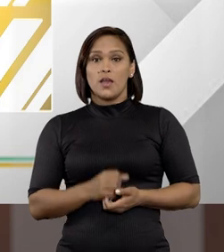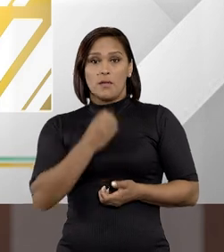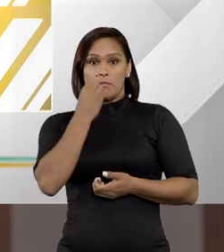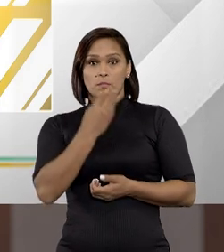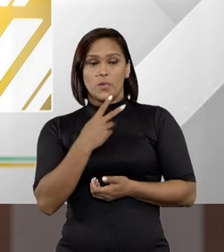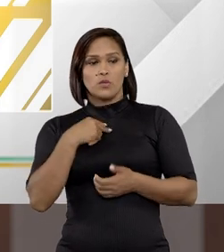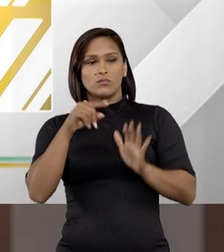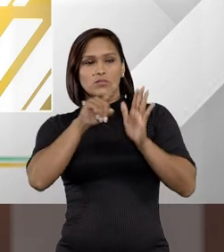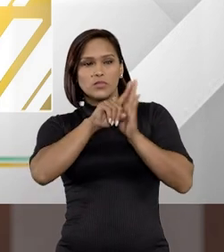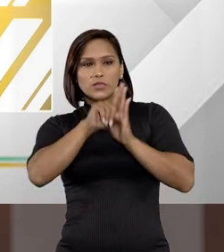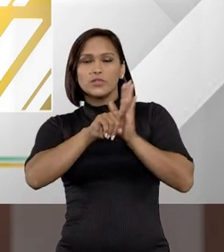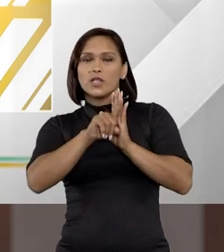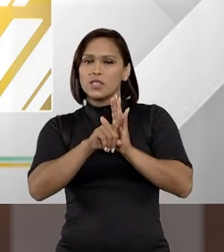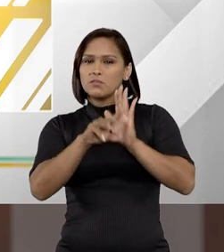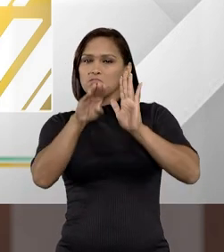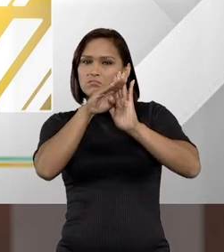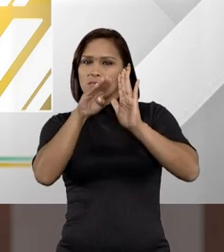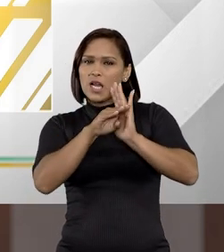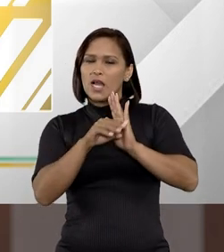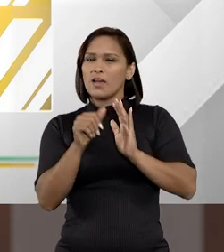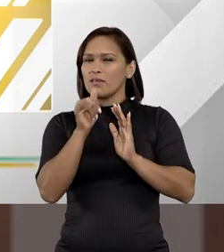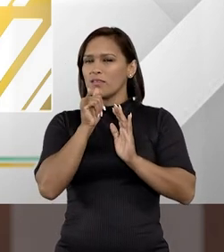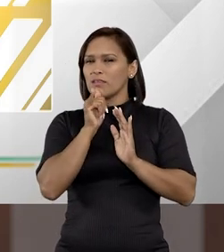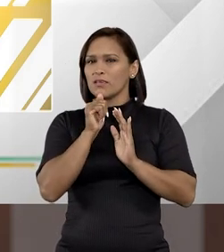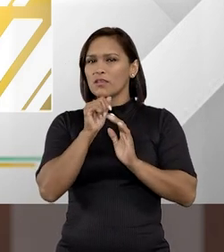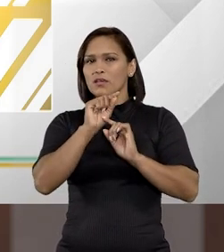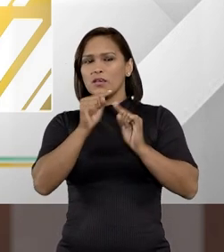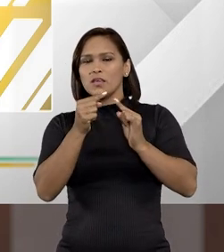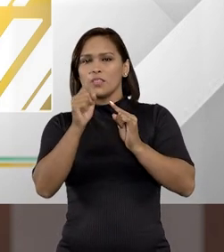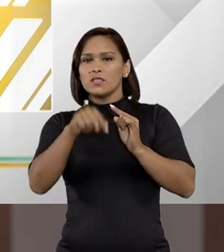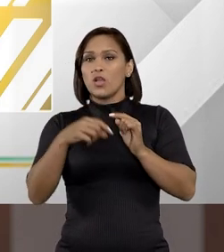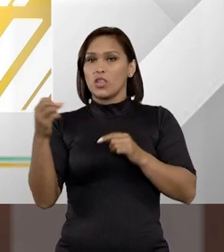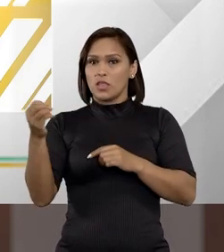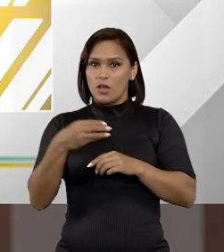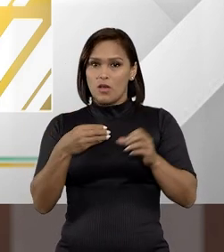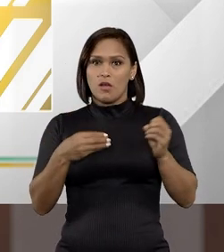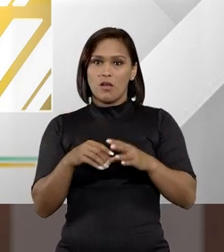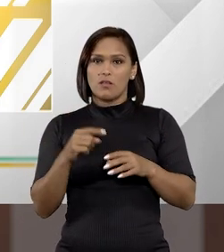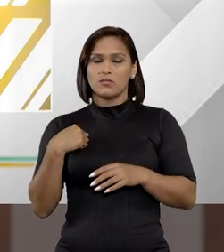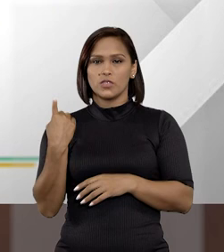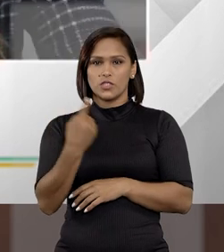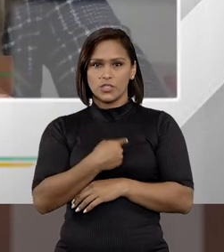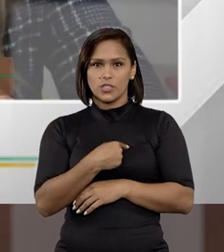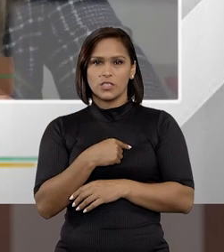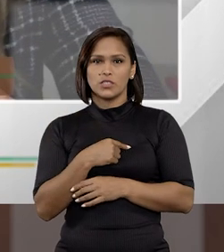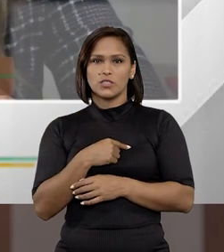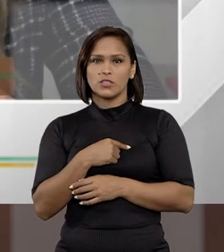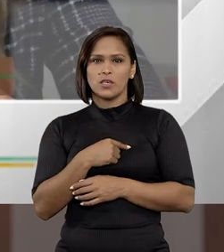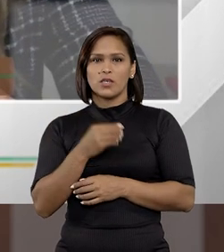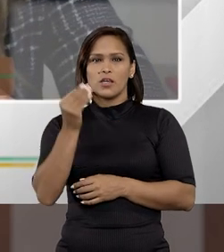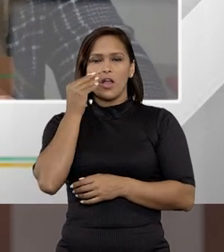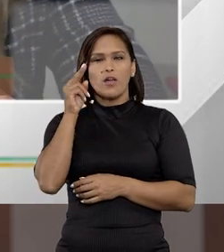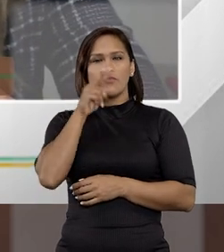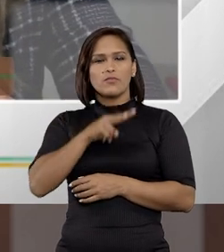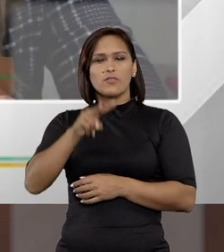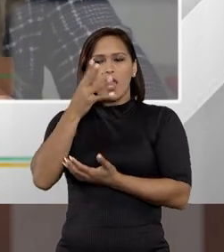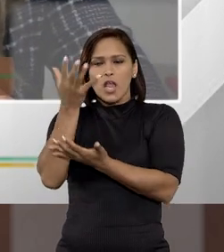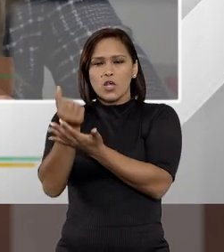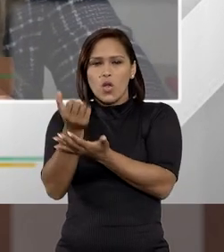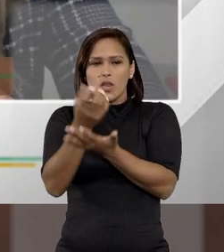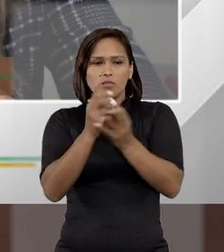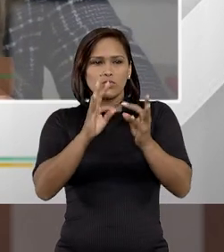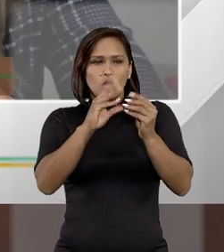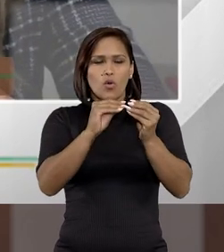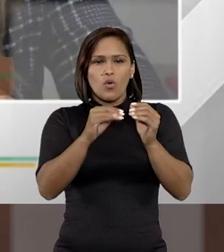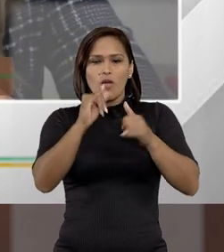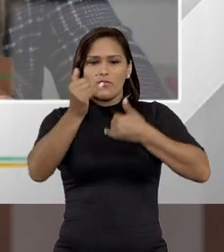Olha, as matérias elas ainda estão muito recentes, né, a gente ainda está vendo, colhendo